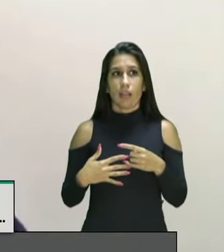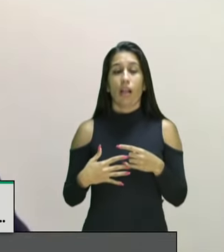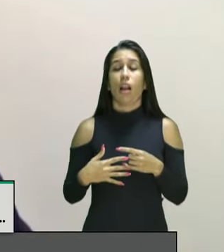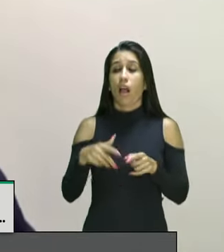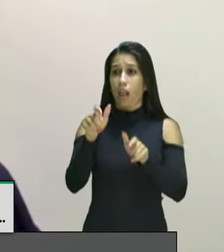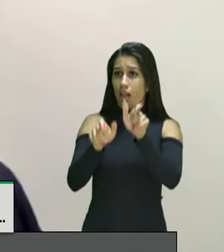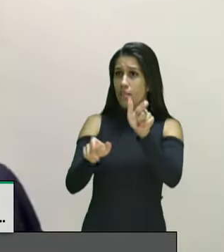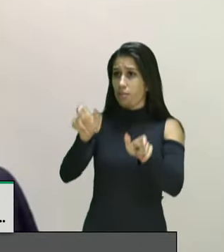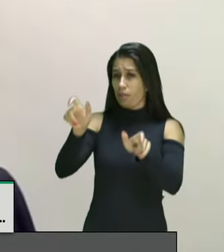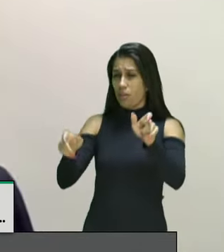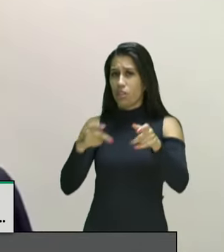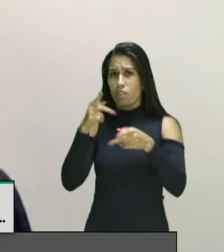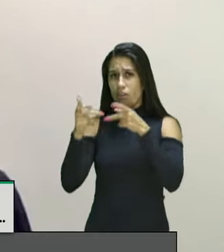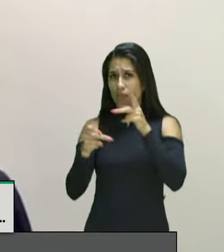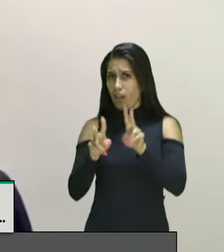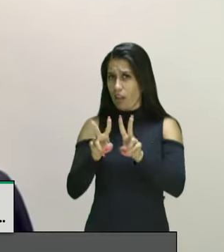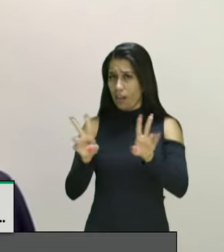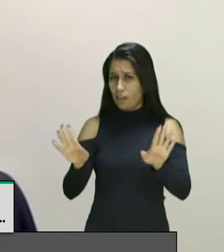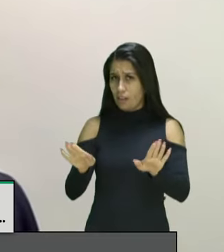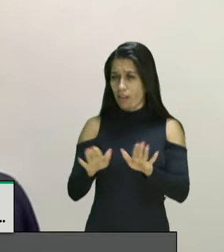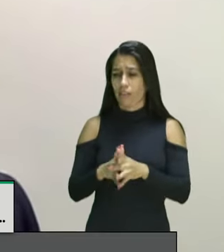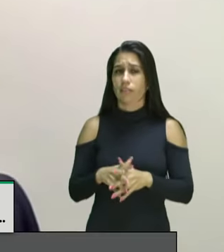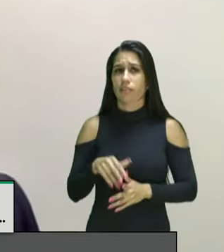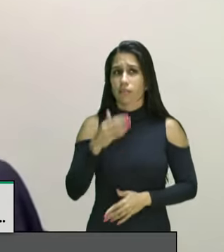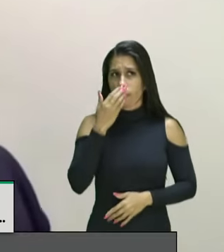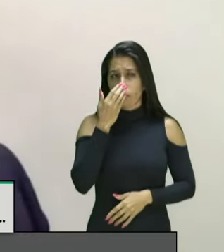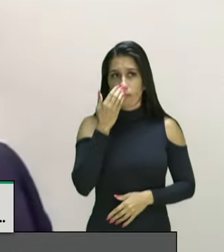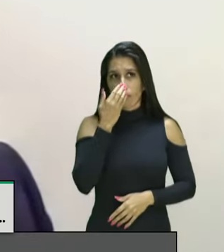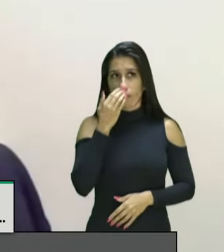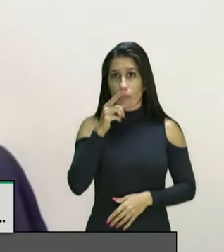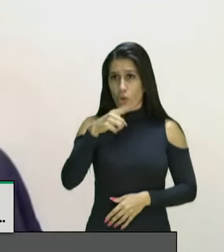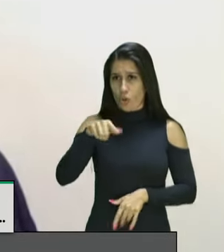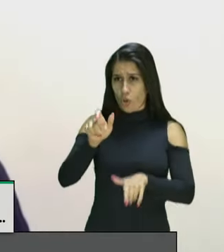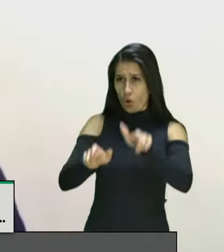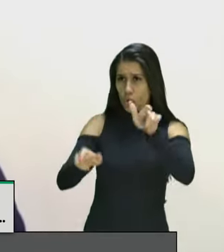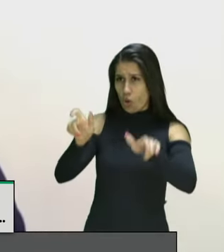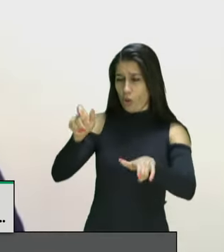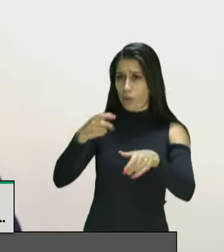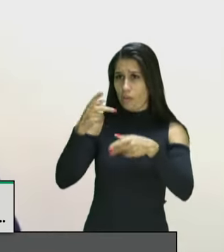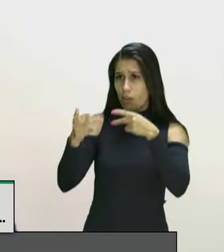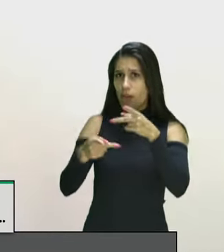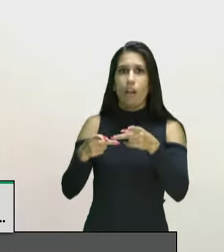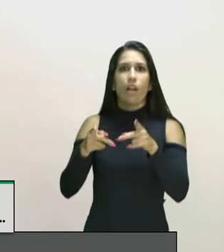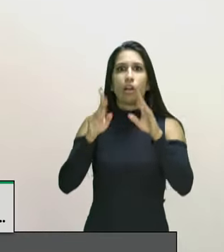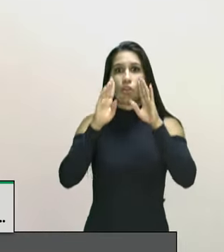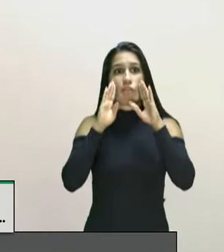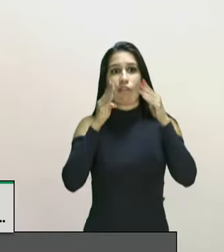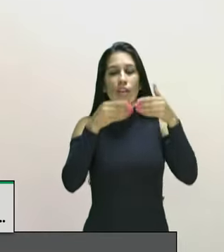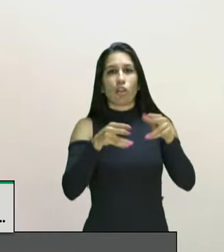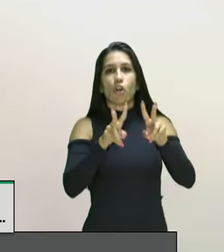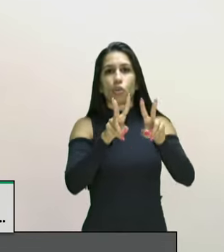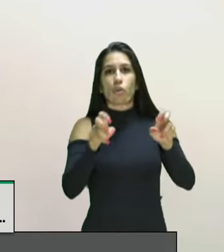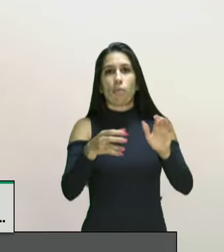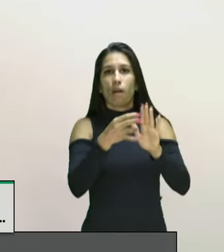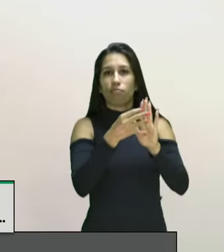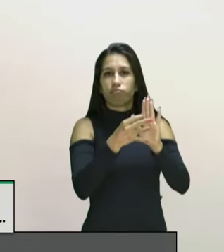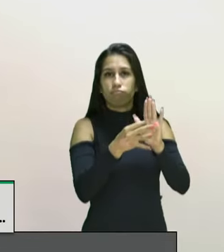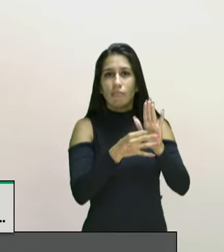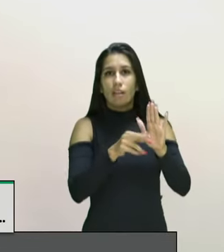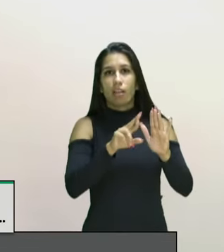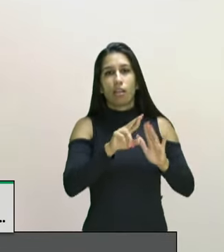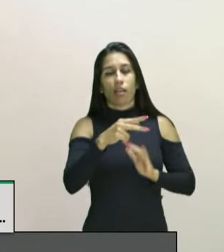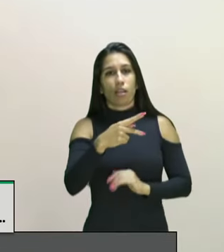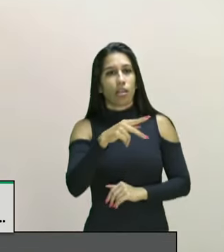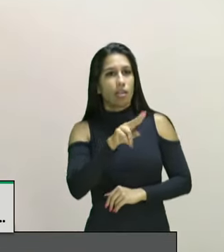apresentadas elas não não não estiveram focadas nas recomendações da RPU foram